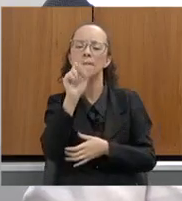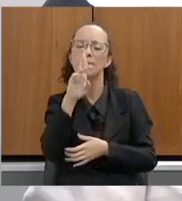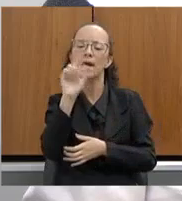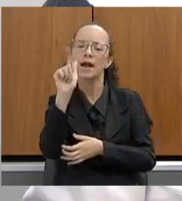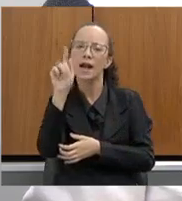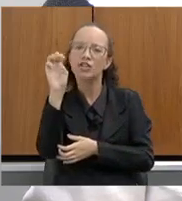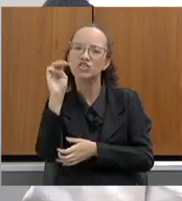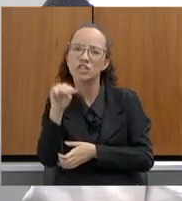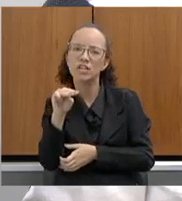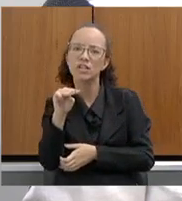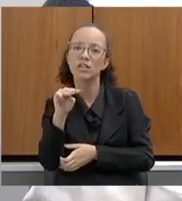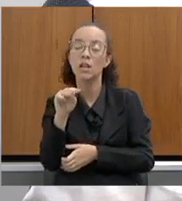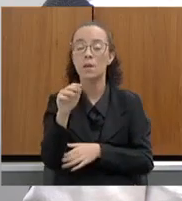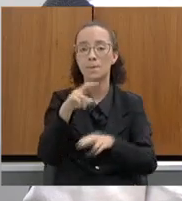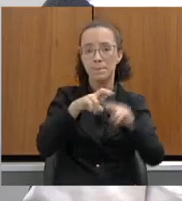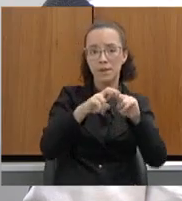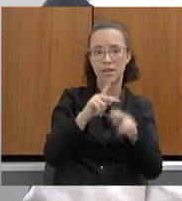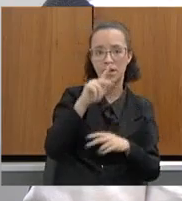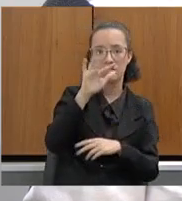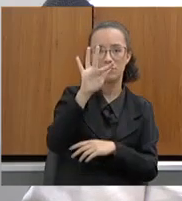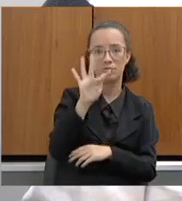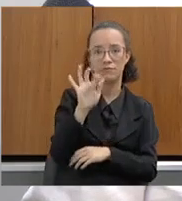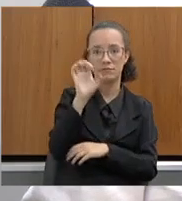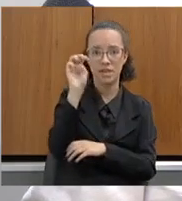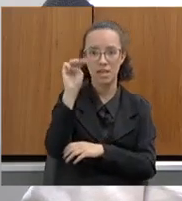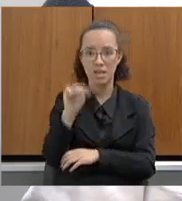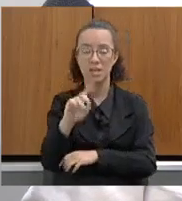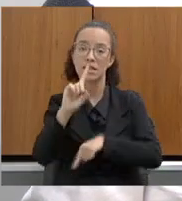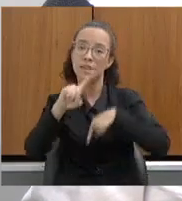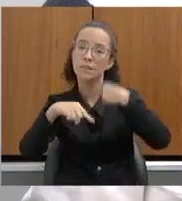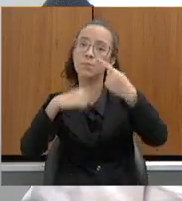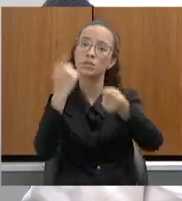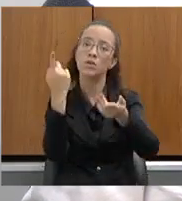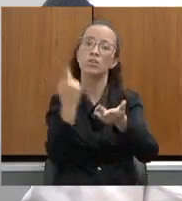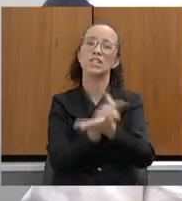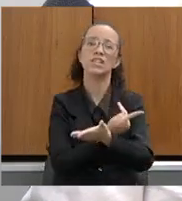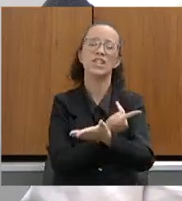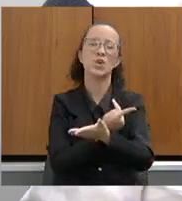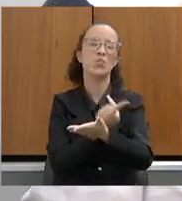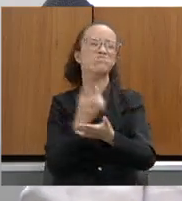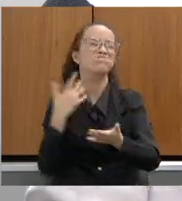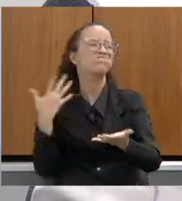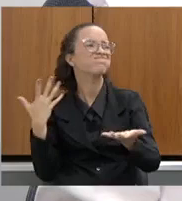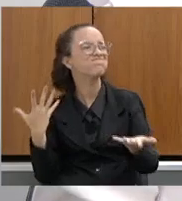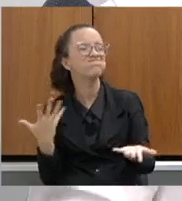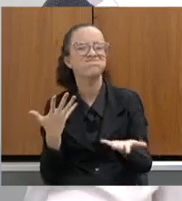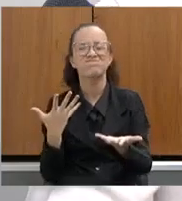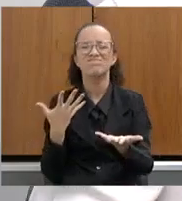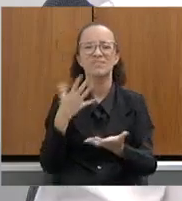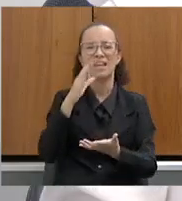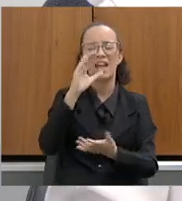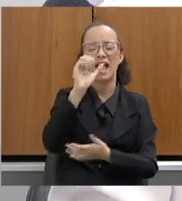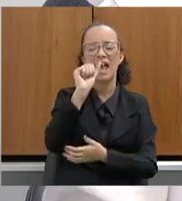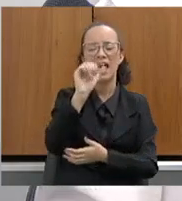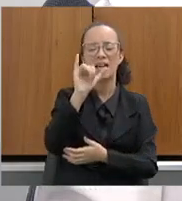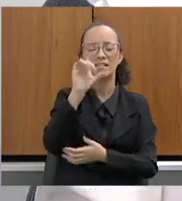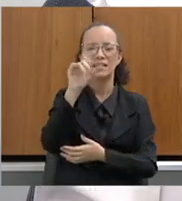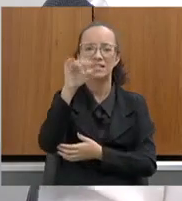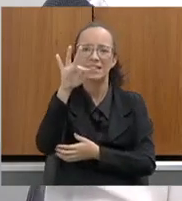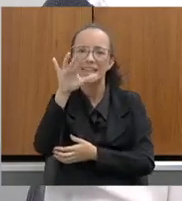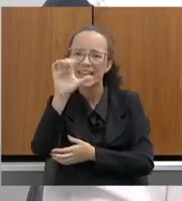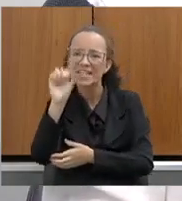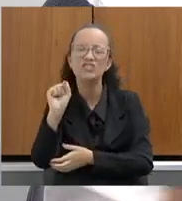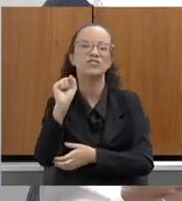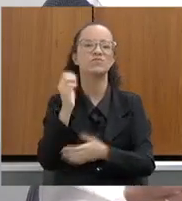realizadas pela FEAM após a ocorrência dos desastres? Isso é uma demanda que a sociedade